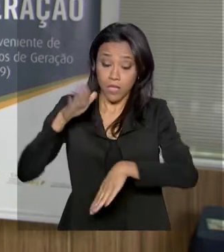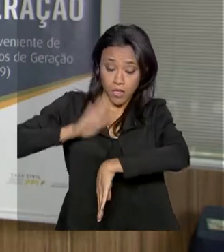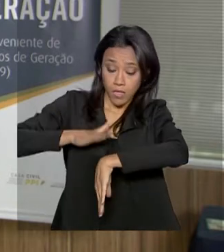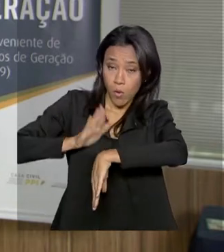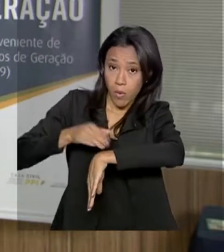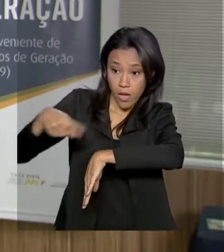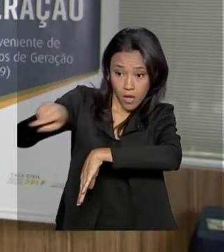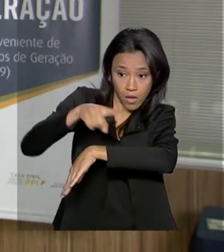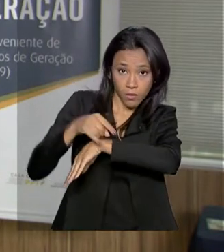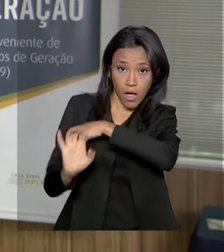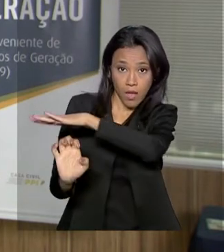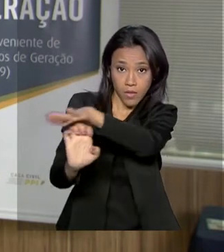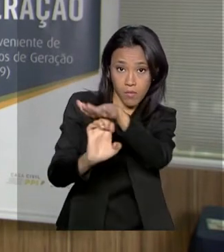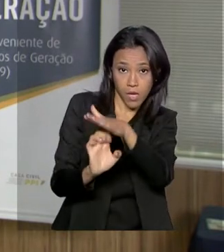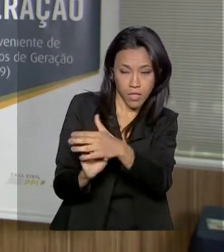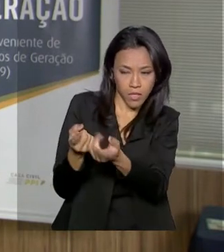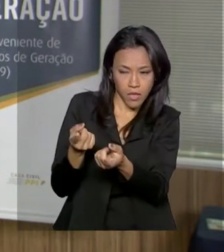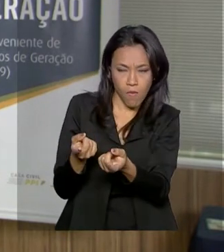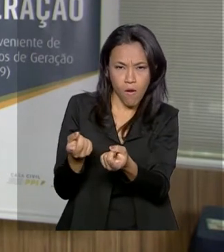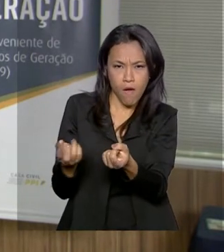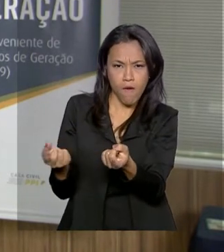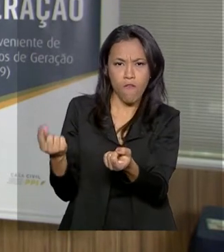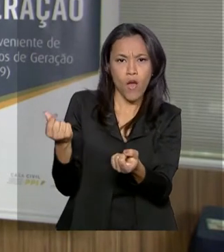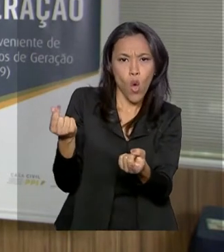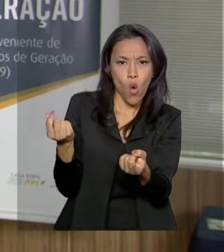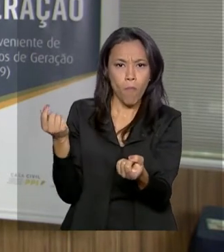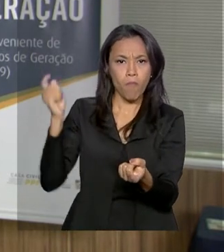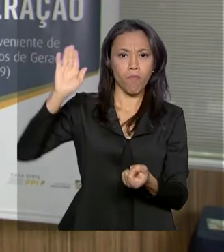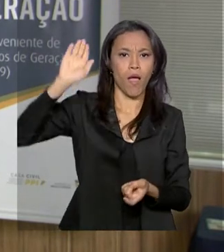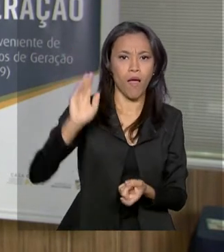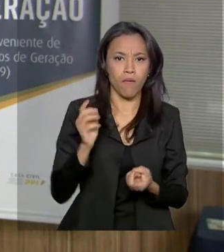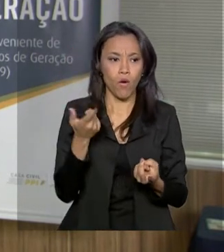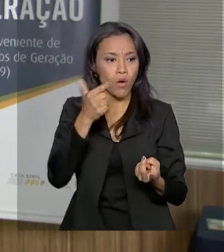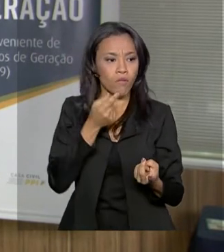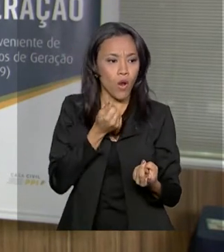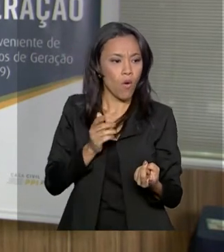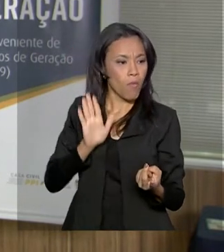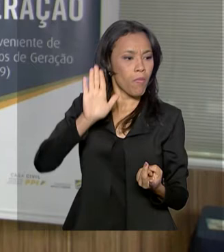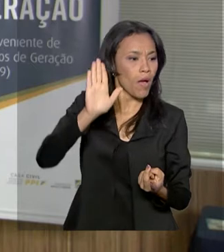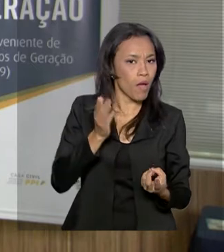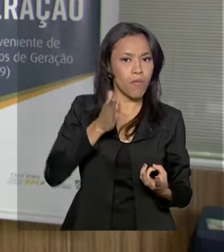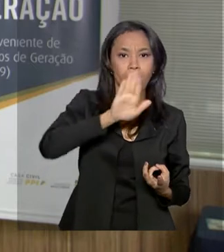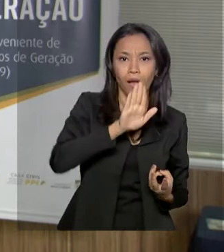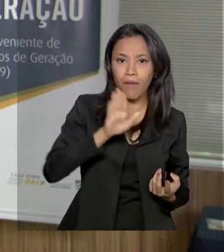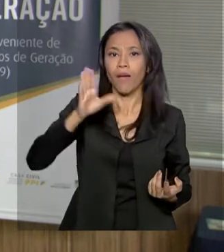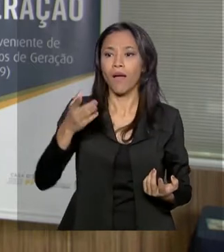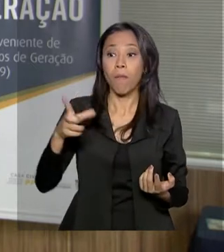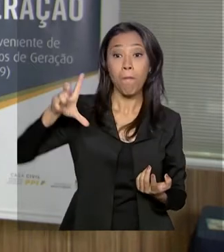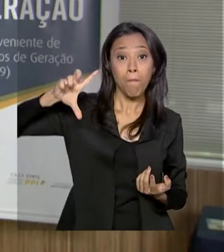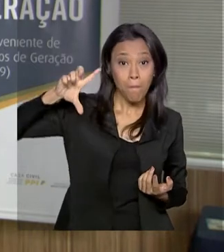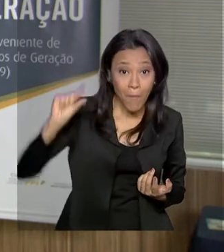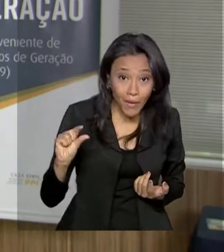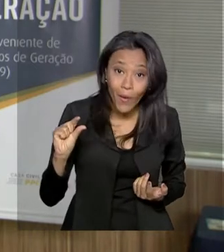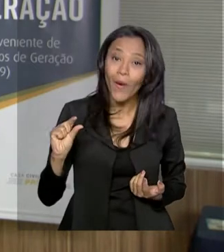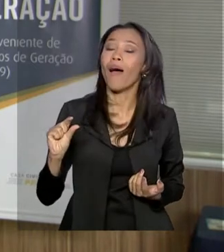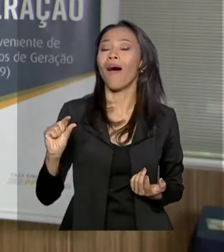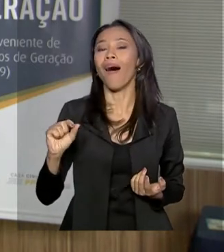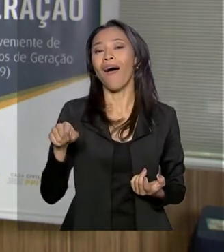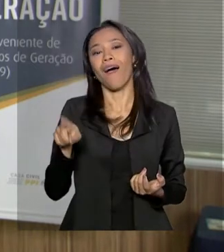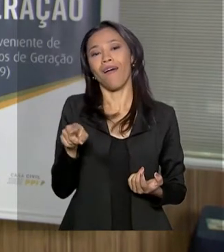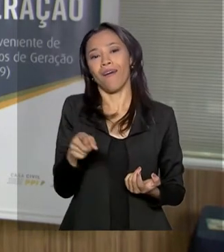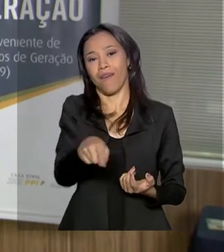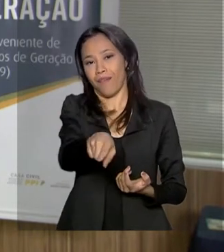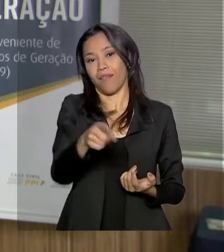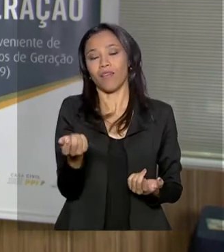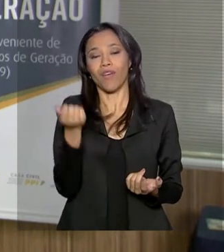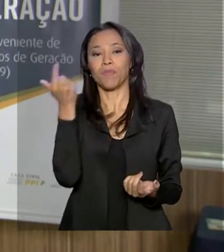estão fazendo os seus lances e vence o leilão quem oferecer o menor preço para cada uma dessas